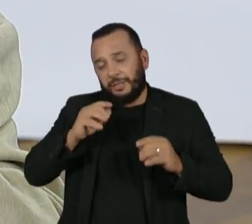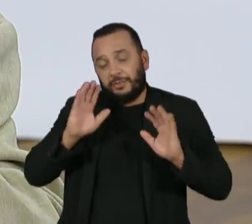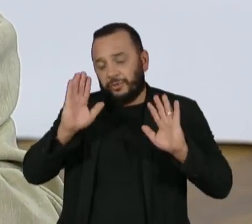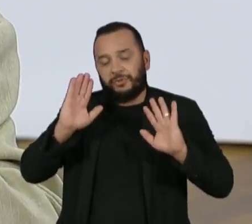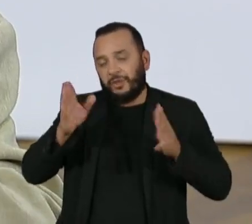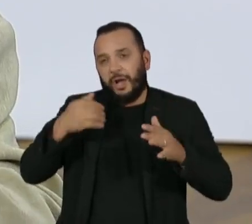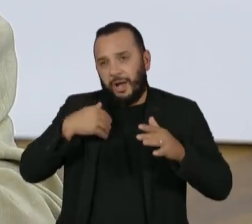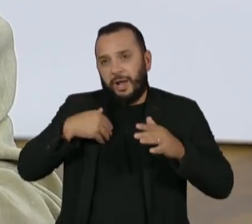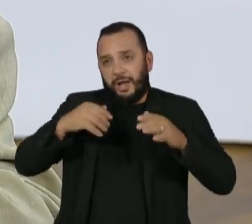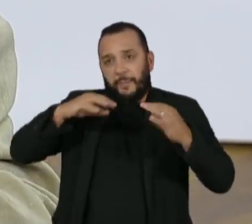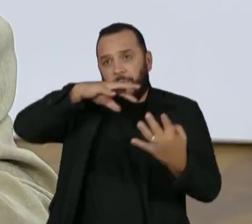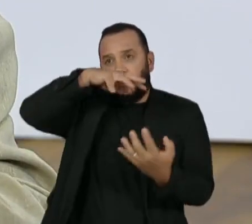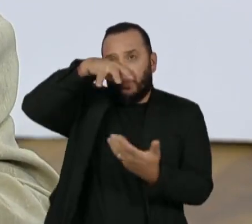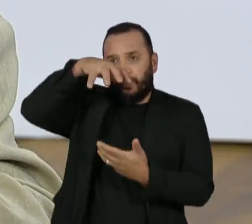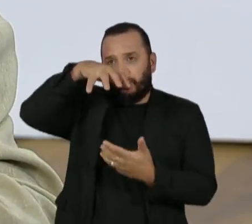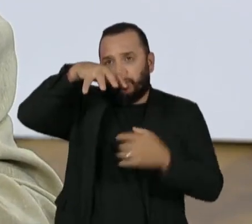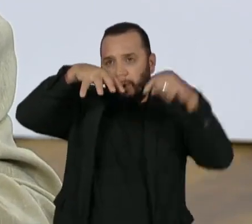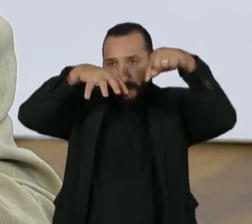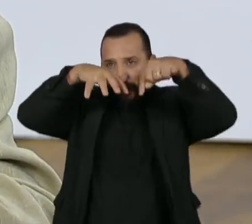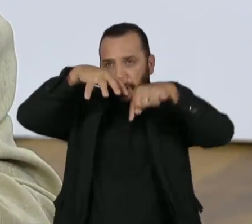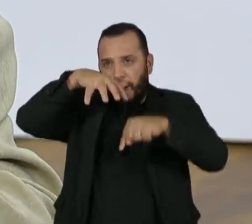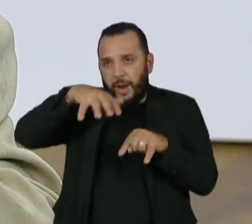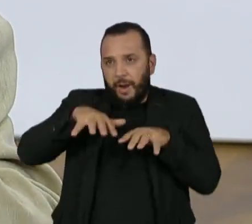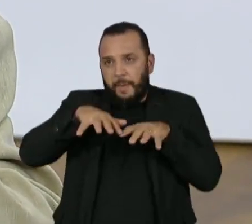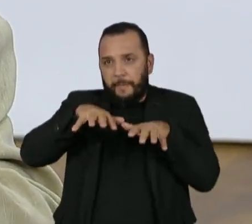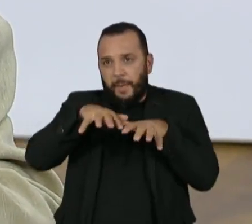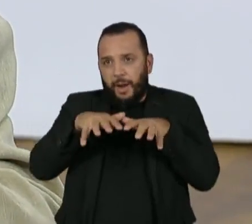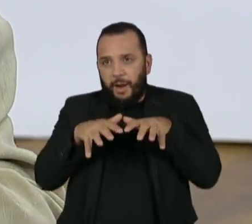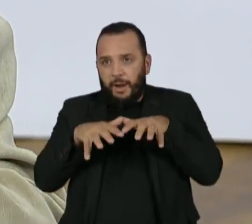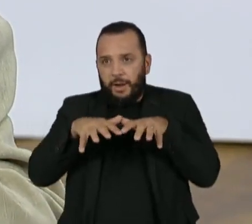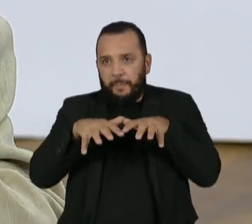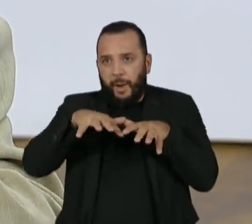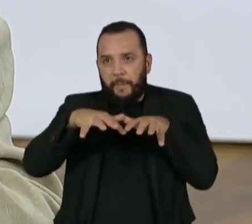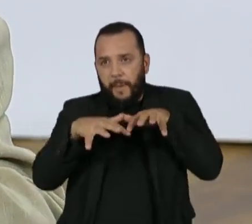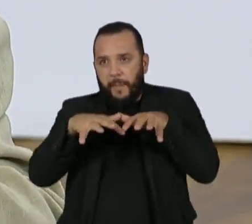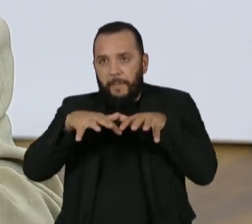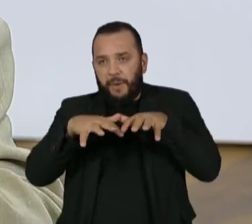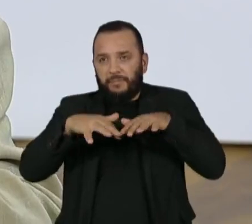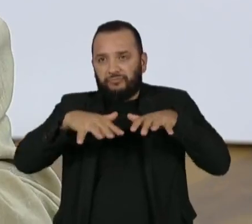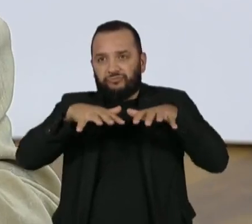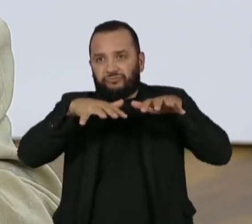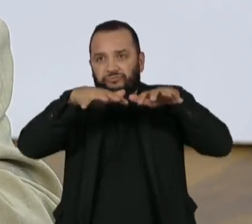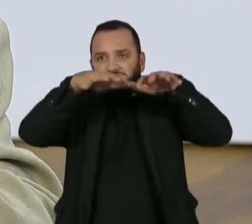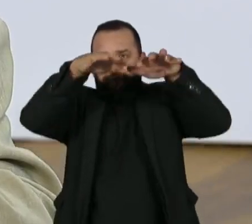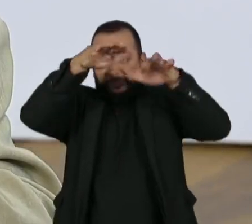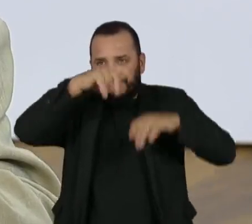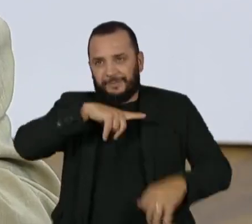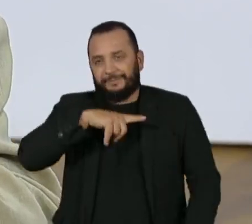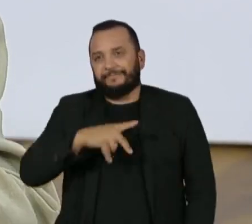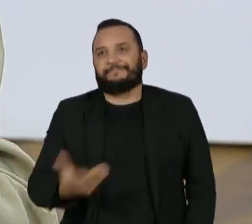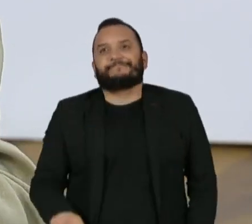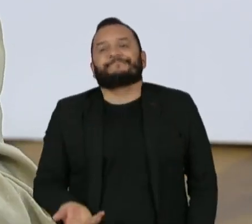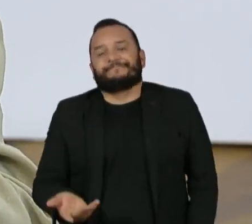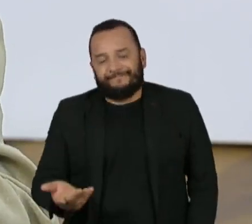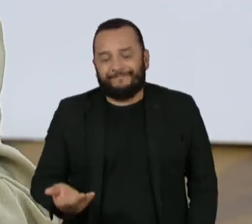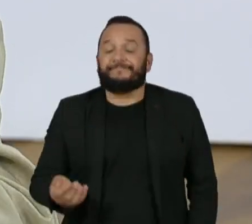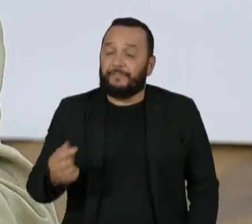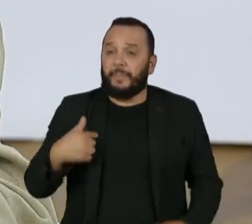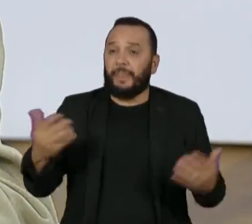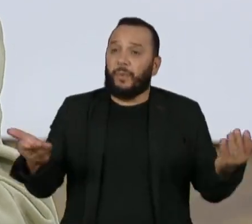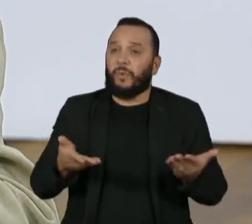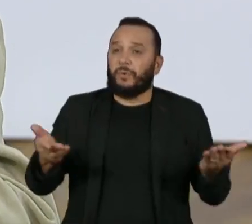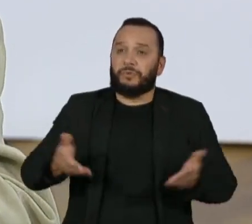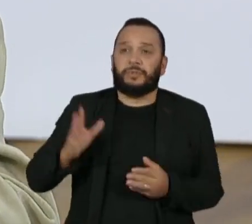acontecendo na situação atual, a princípio, teoricamente, é a situação mais